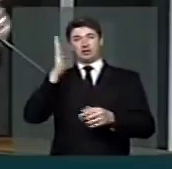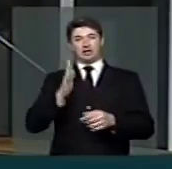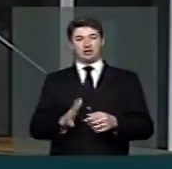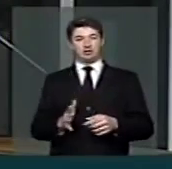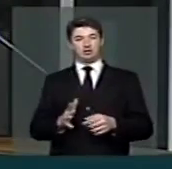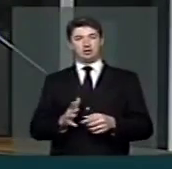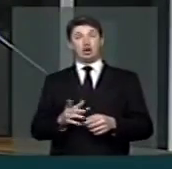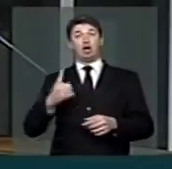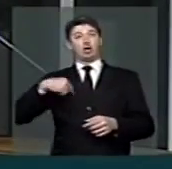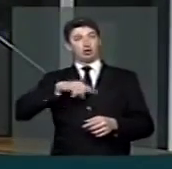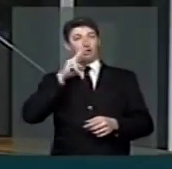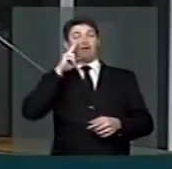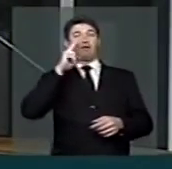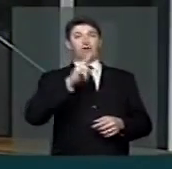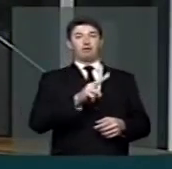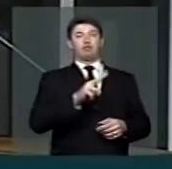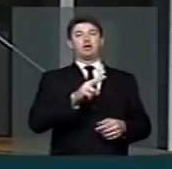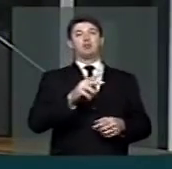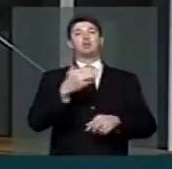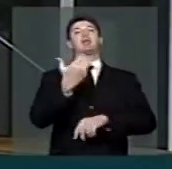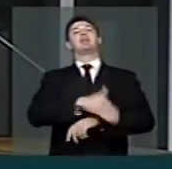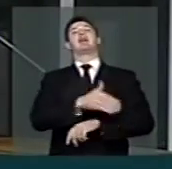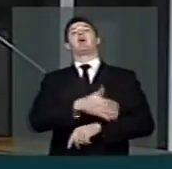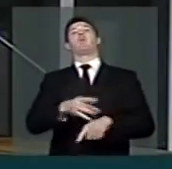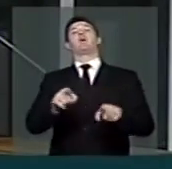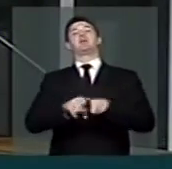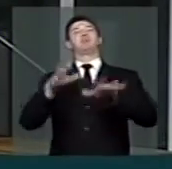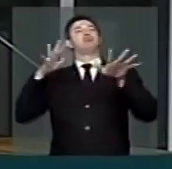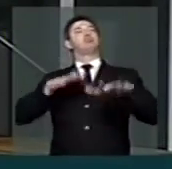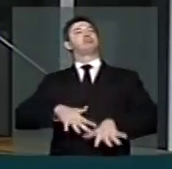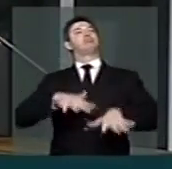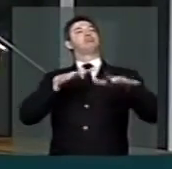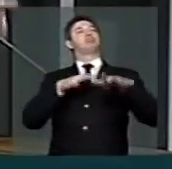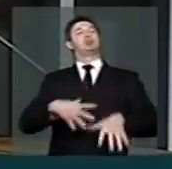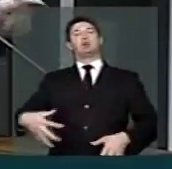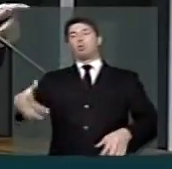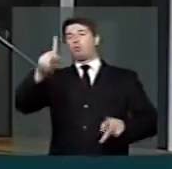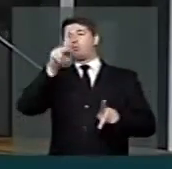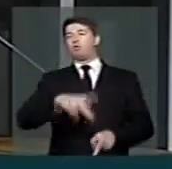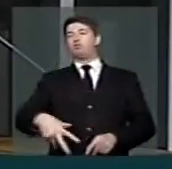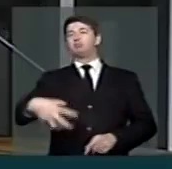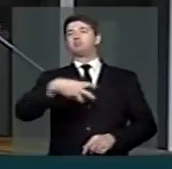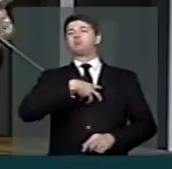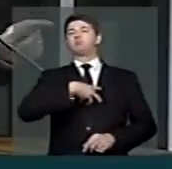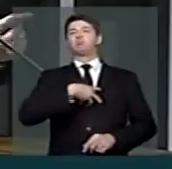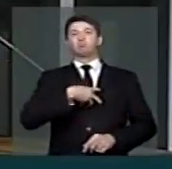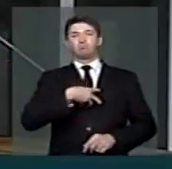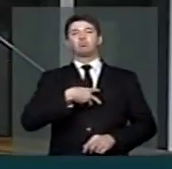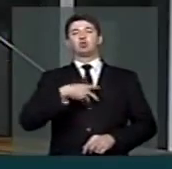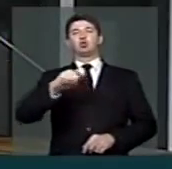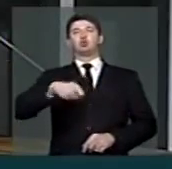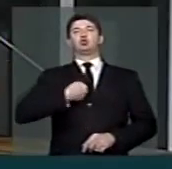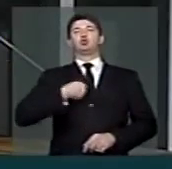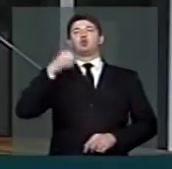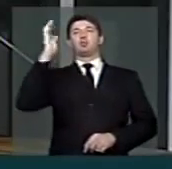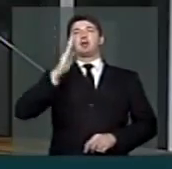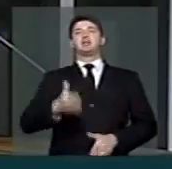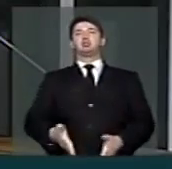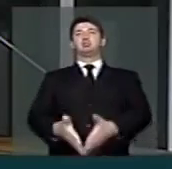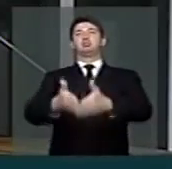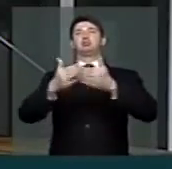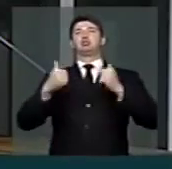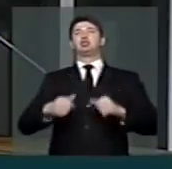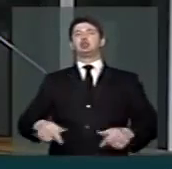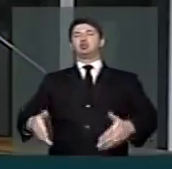Por outro lado, vimos nas ruas outra estupenda lição de brasilidade, o povo clamando